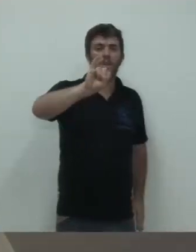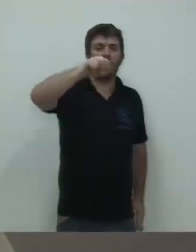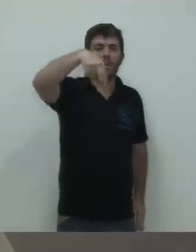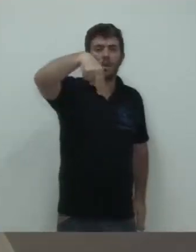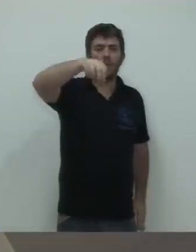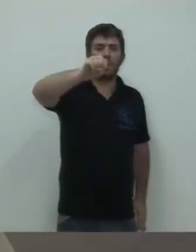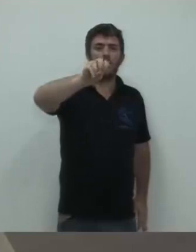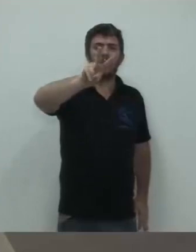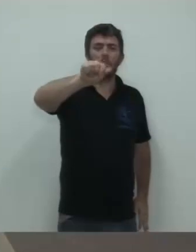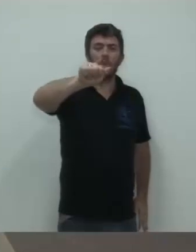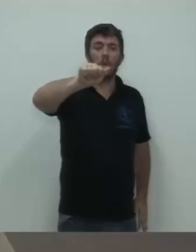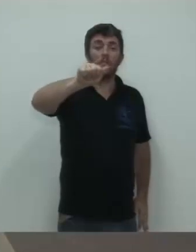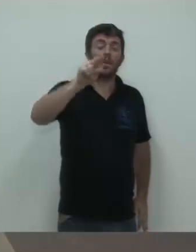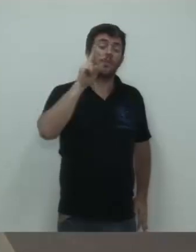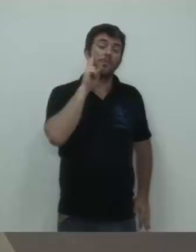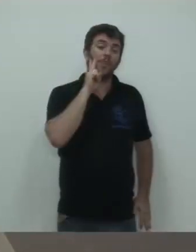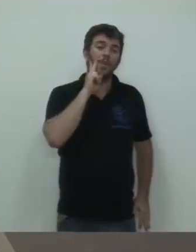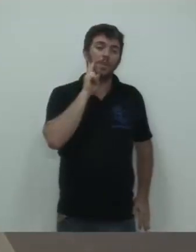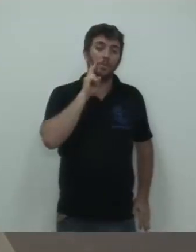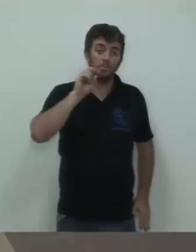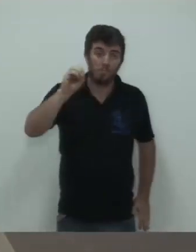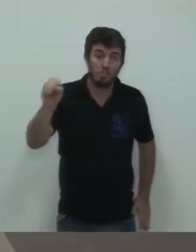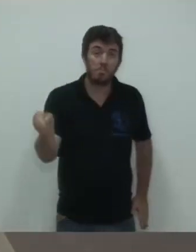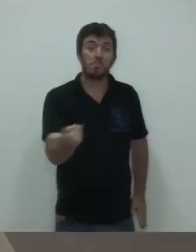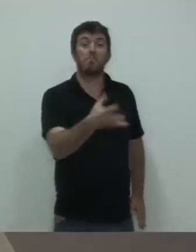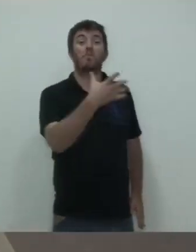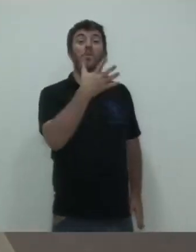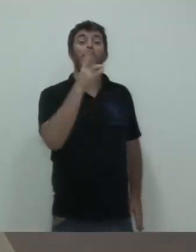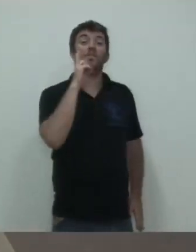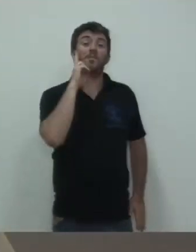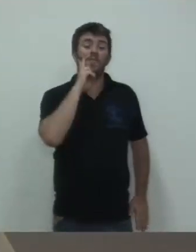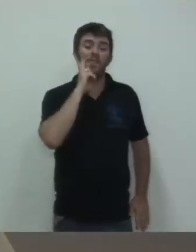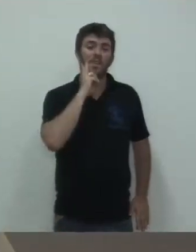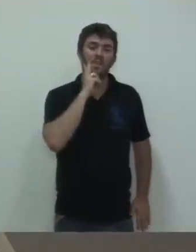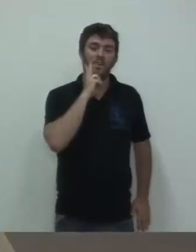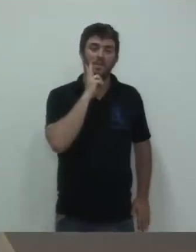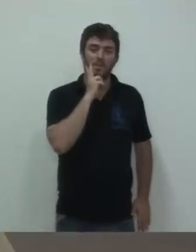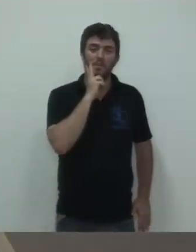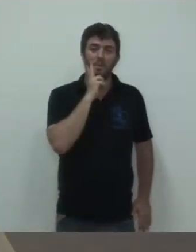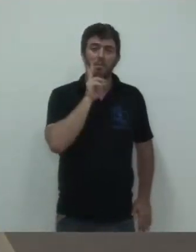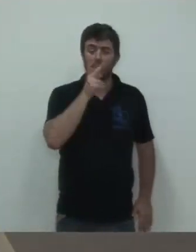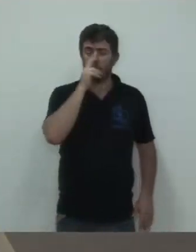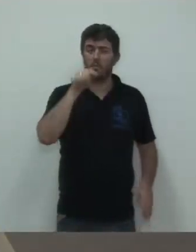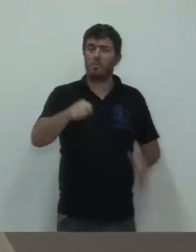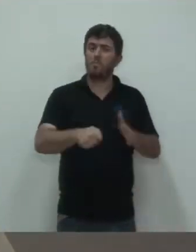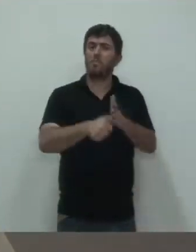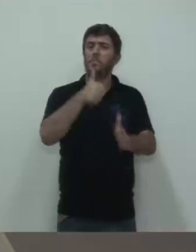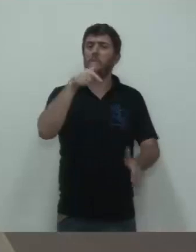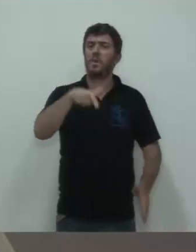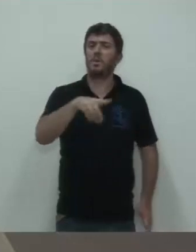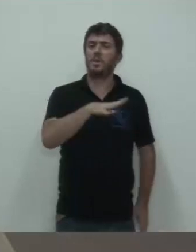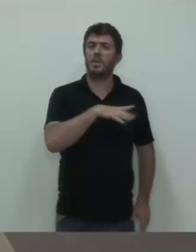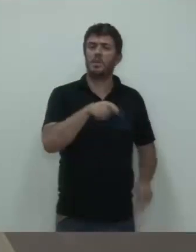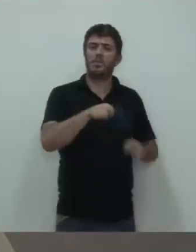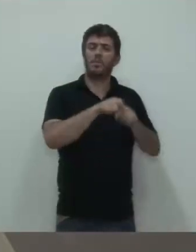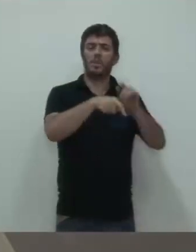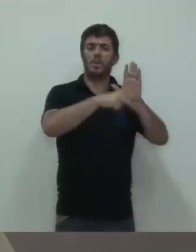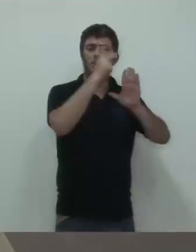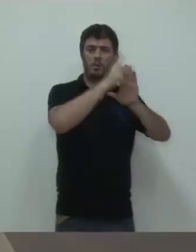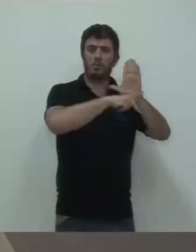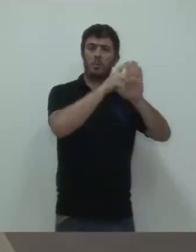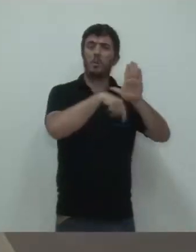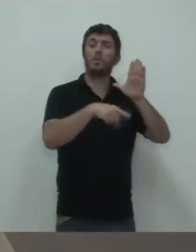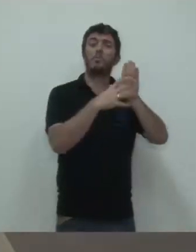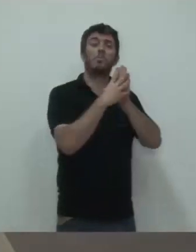inovador em todo o estado de São Paulo, o Vinhedo foi uma das primeiras cidades, se não a primeira, a ter esse projeto exatamente nesse